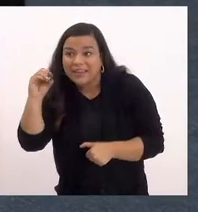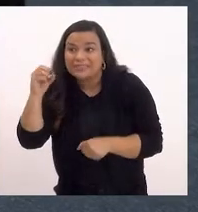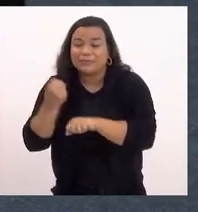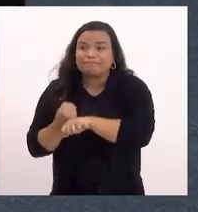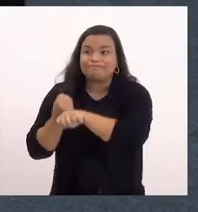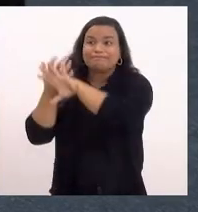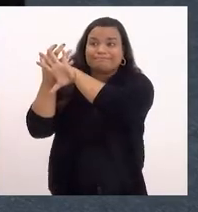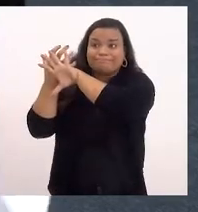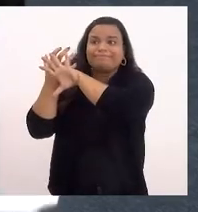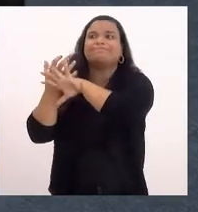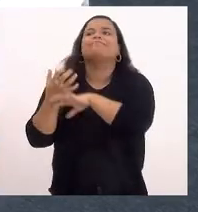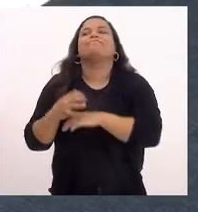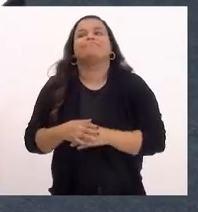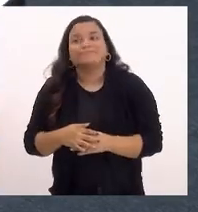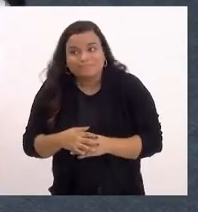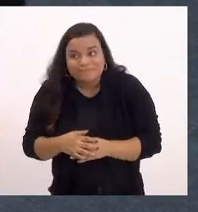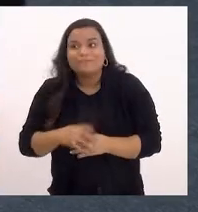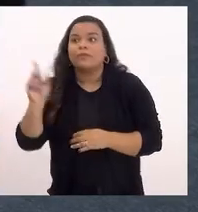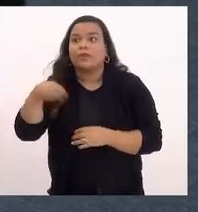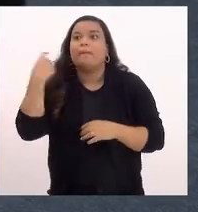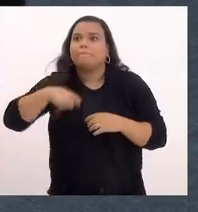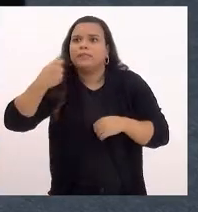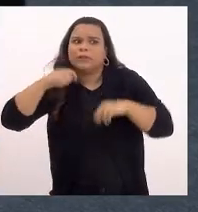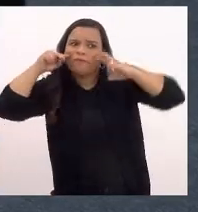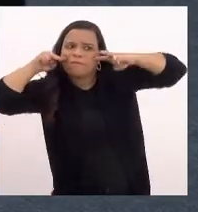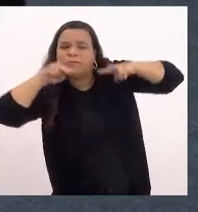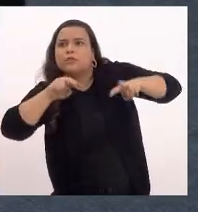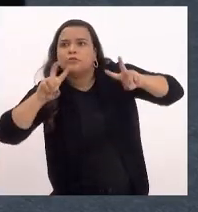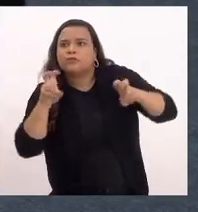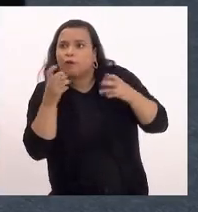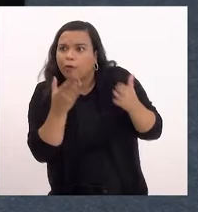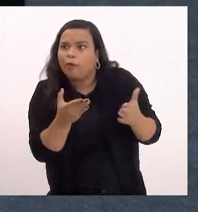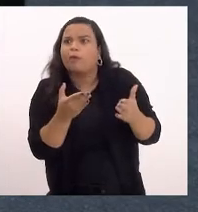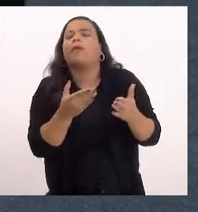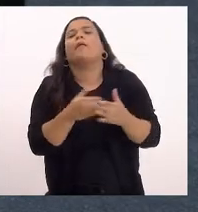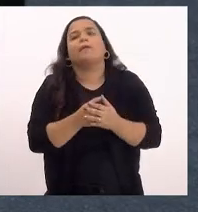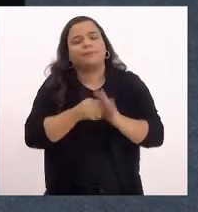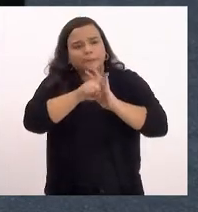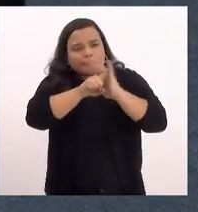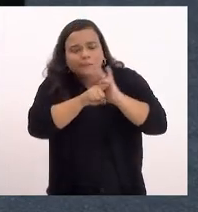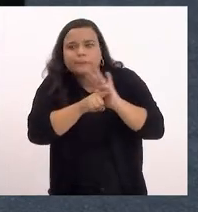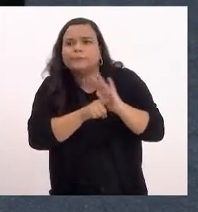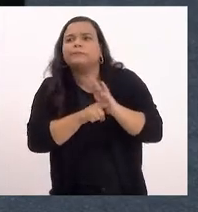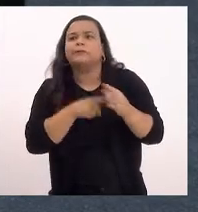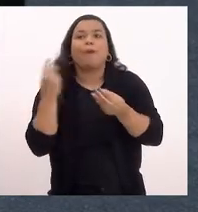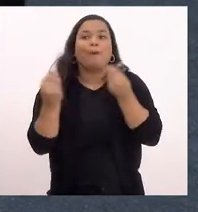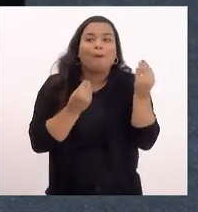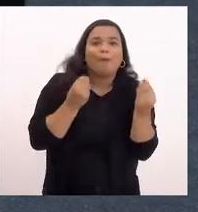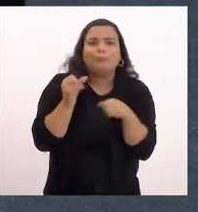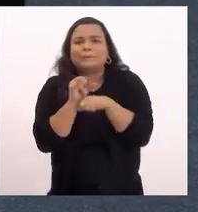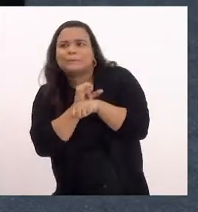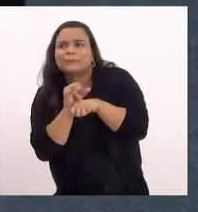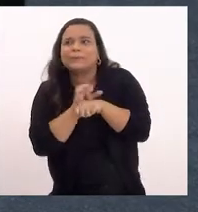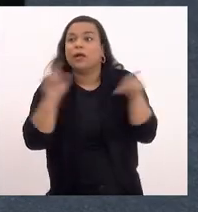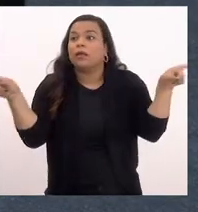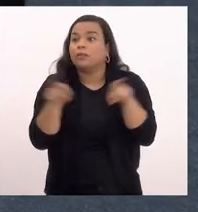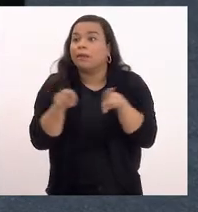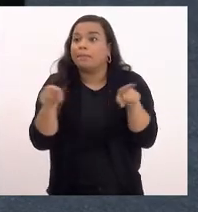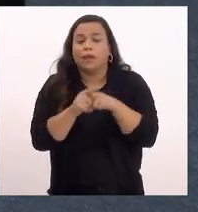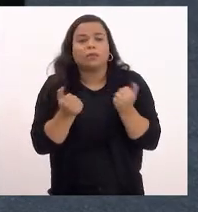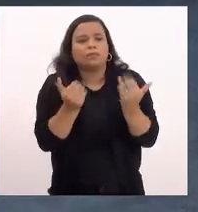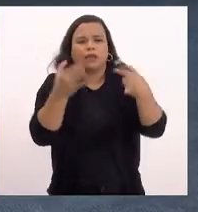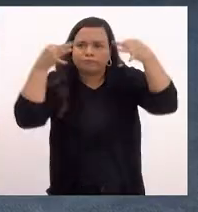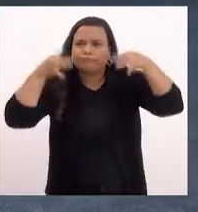Então, é uma questão que nós precisamos aprofundar e precisamos, deputada Marta Rocha, garantir as